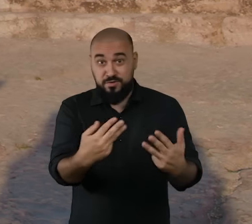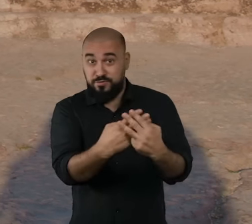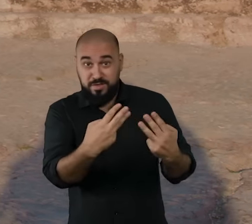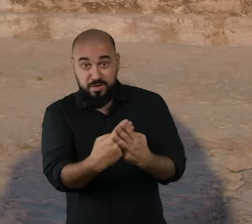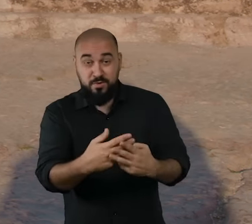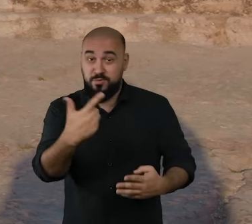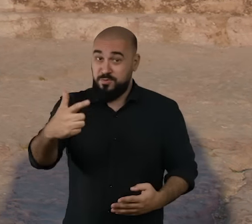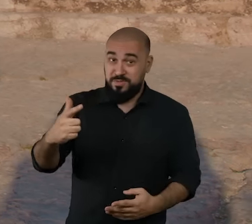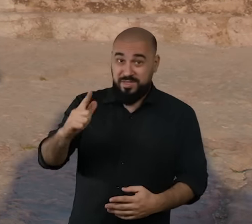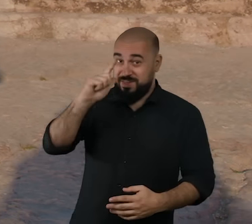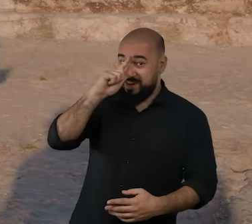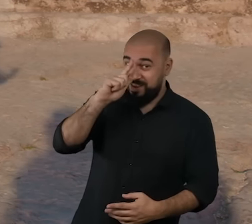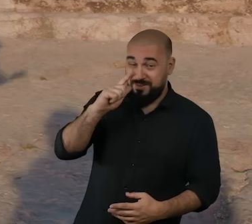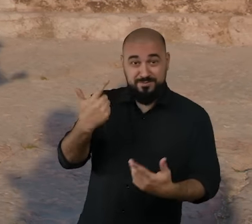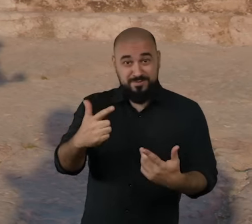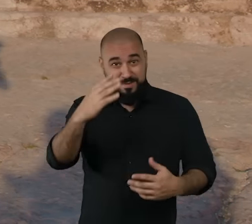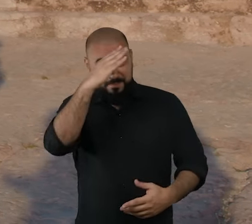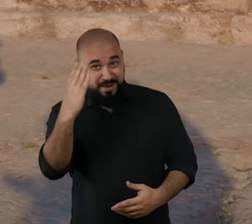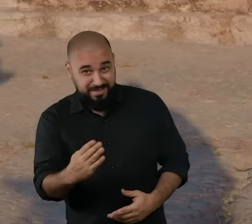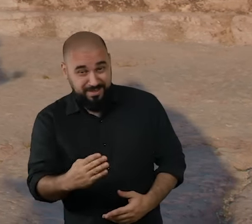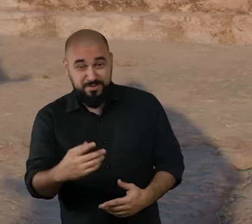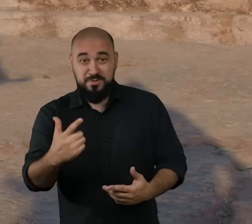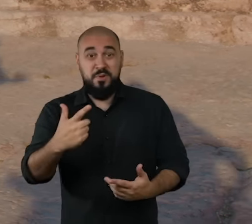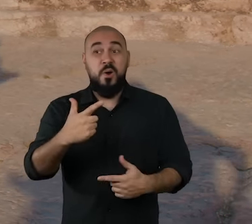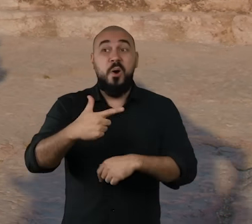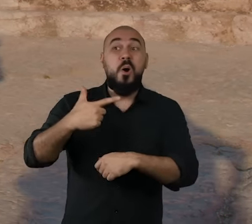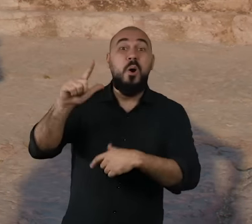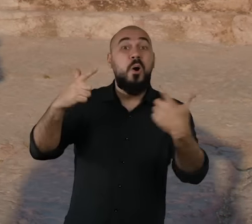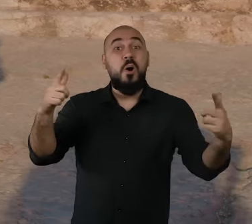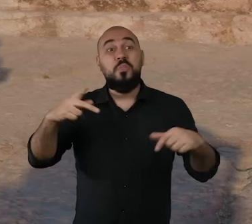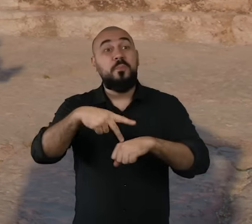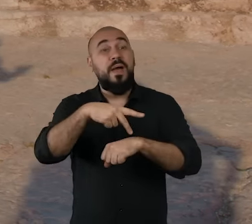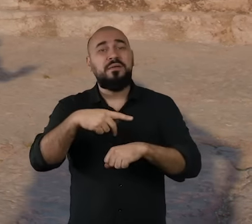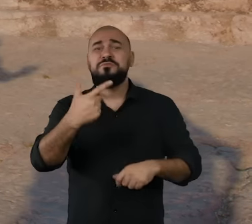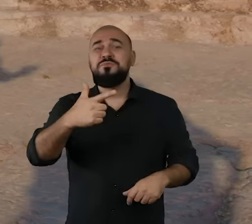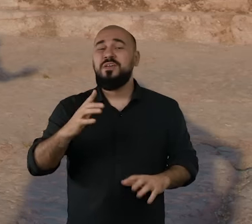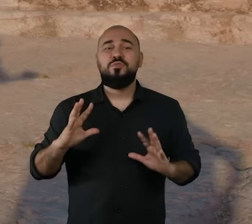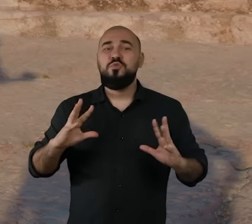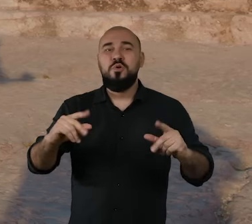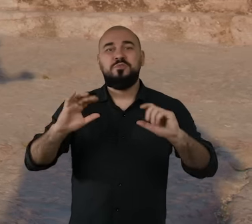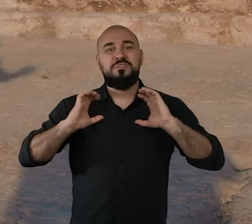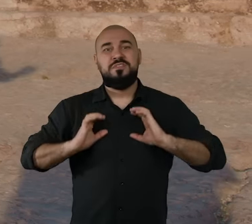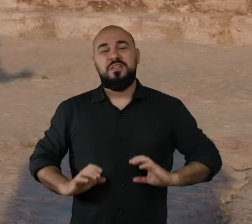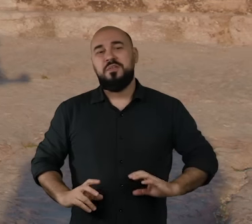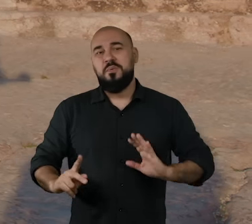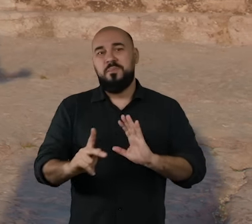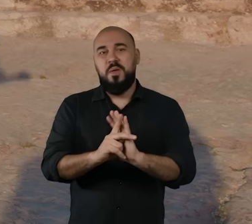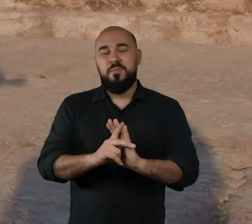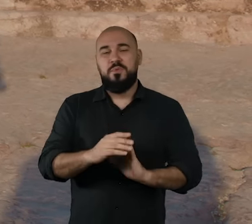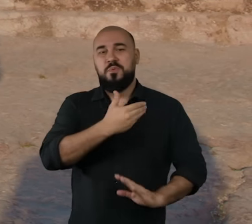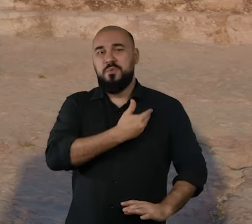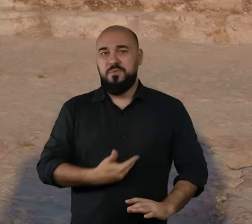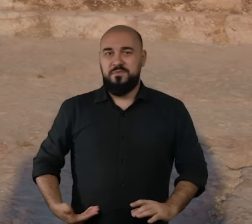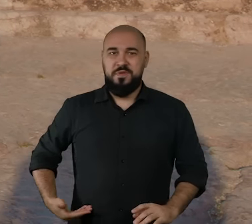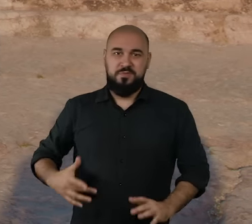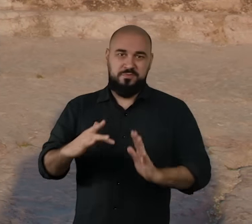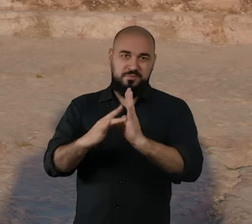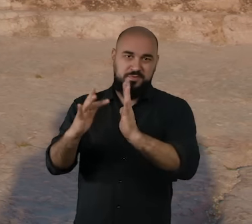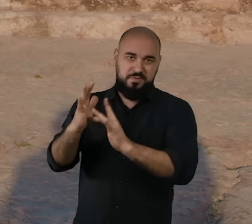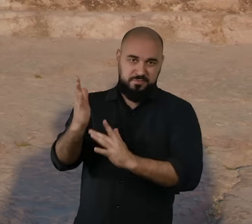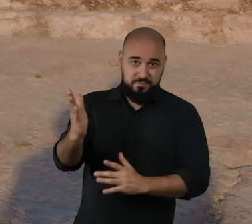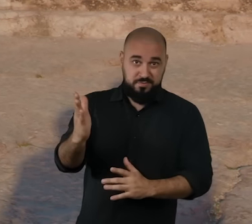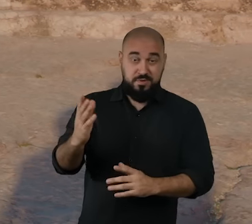judeu, nem grego, nem brasileiro, nem estrangeiro. Seremos todos cidadãos do Reino de Cristo. E lá